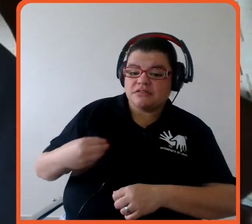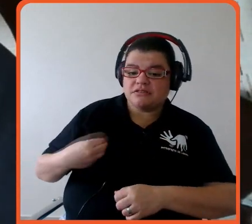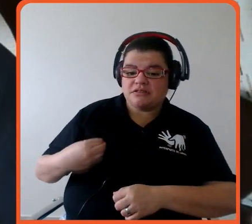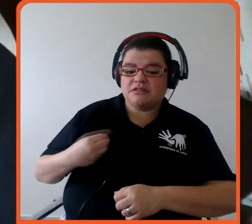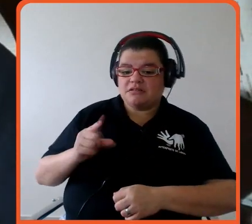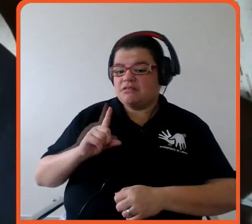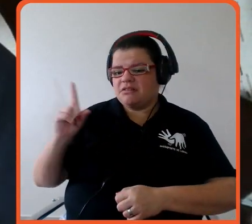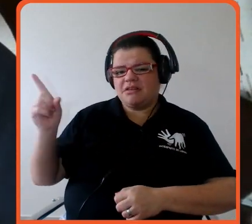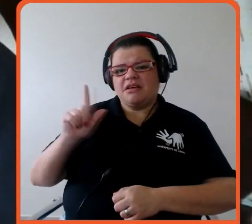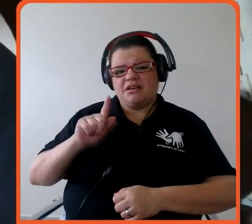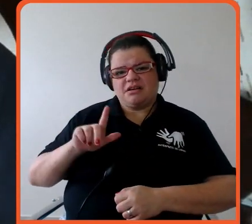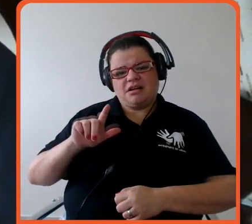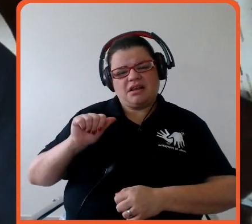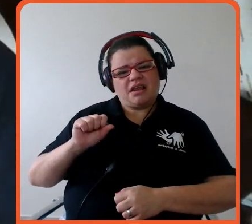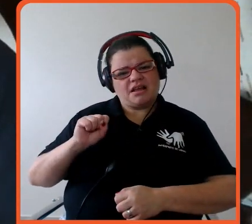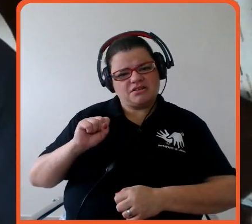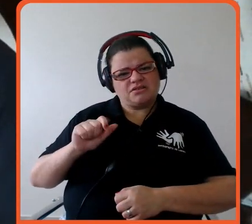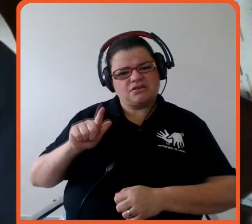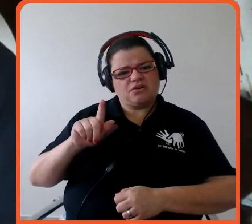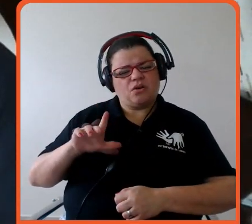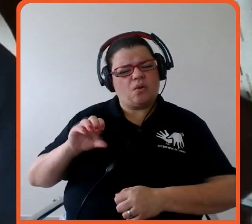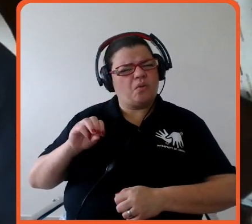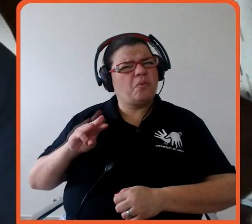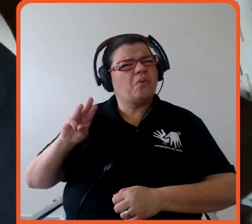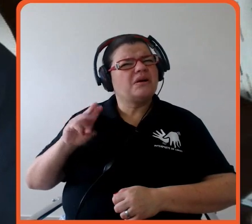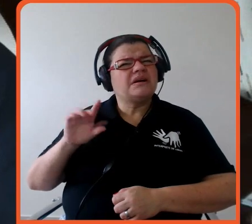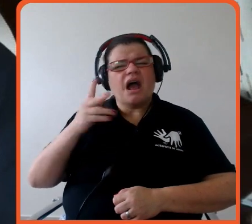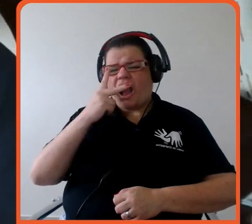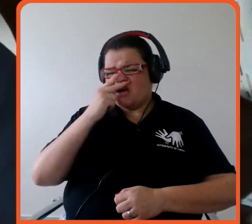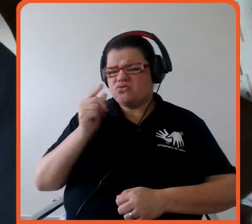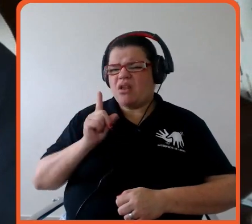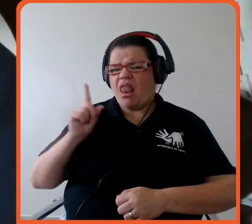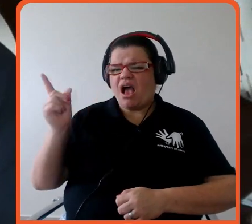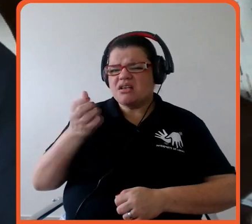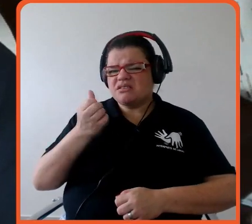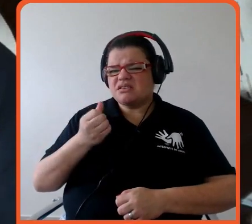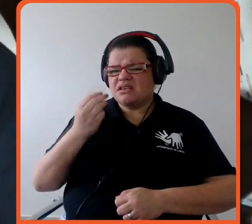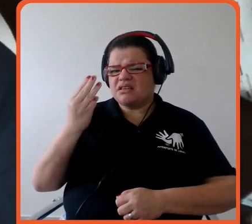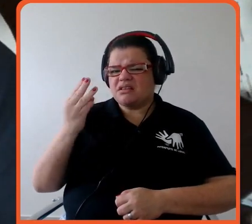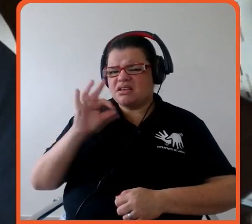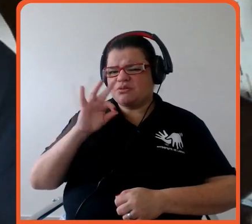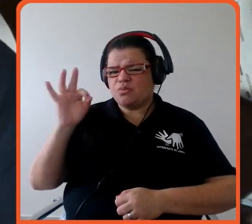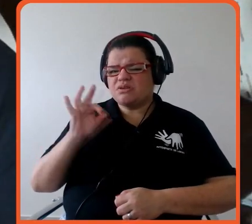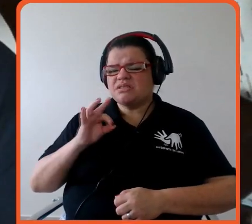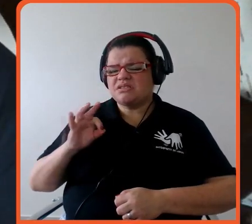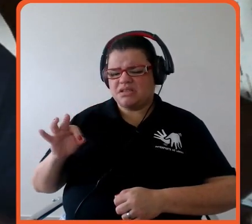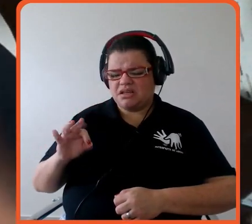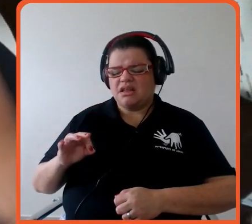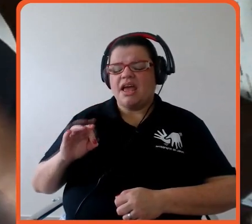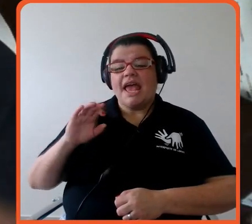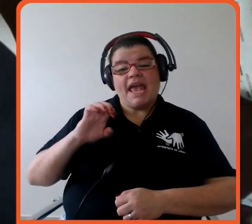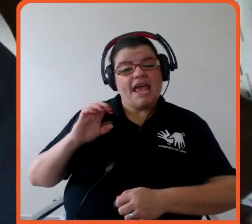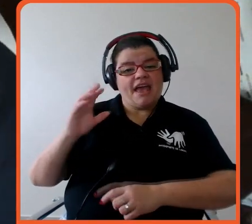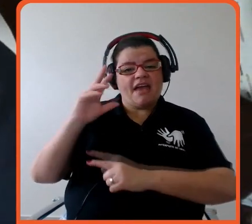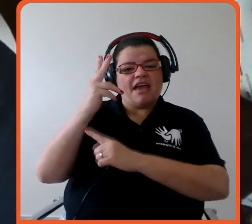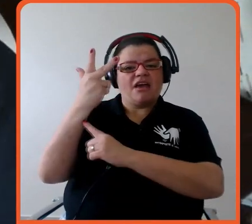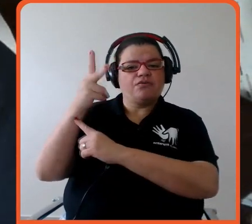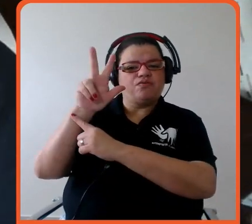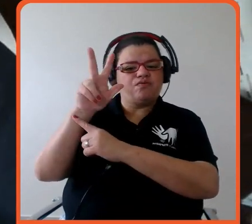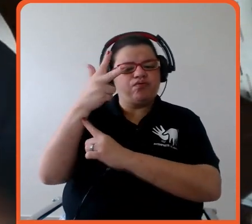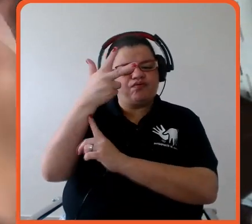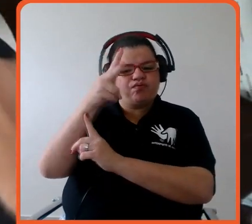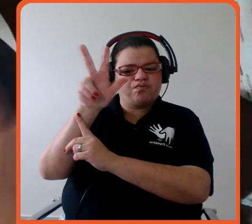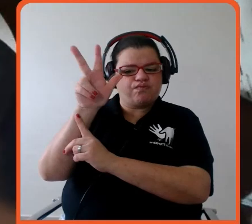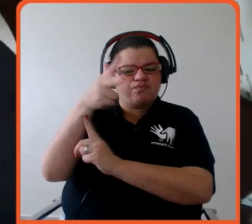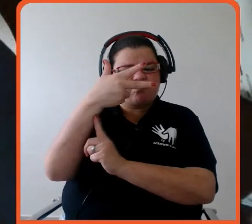onde acho que se não me engano 63% da energia da Escócia é eólica e acho que 90 e tantos por